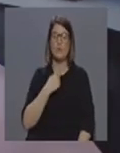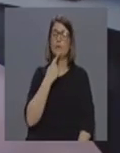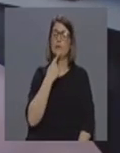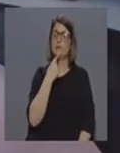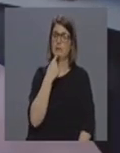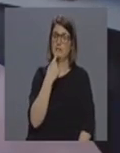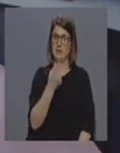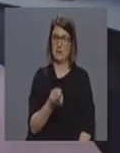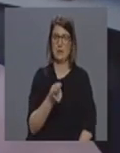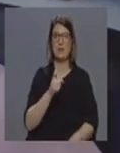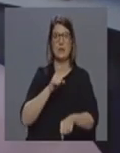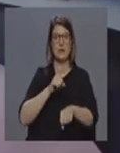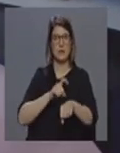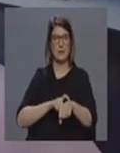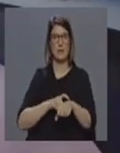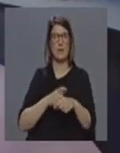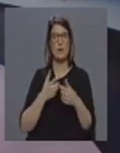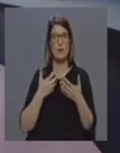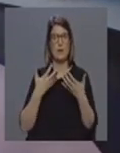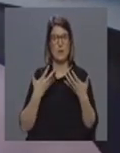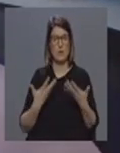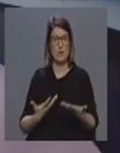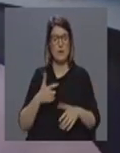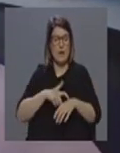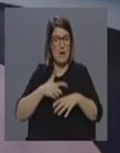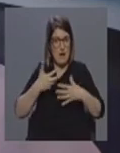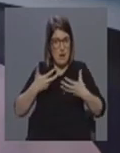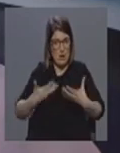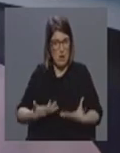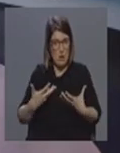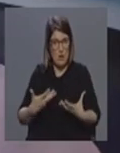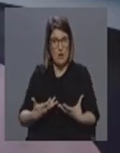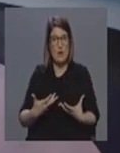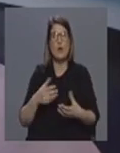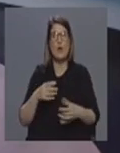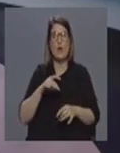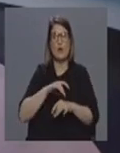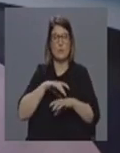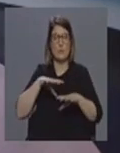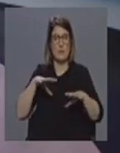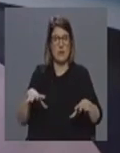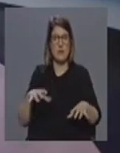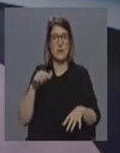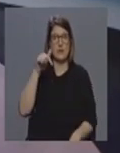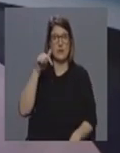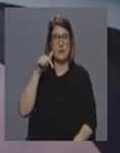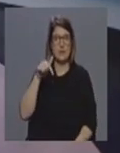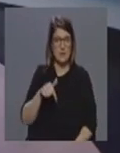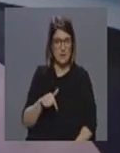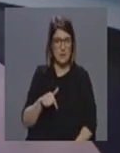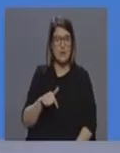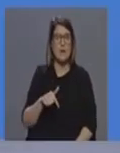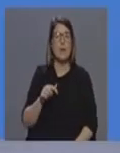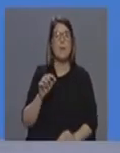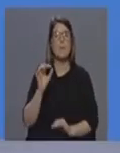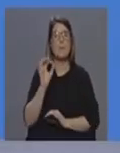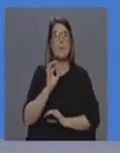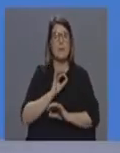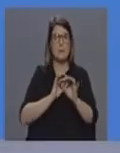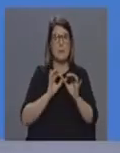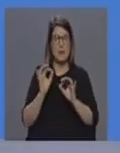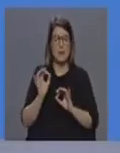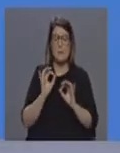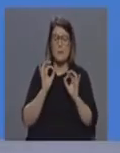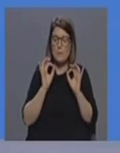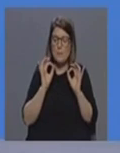atualmente e neste momento o H-Azeite está preparado para responder